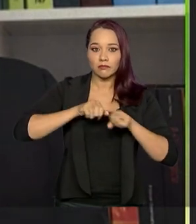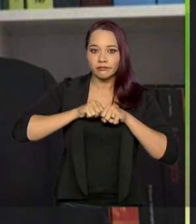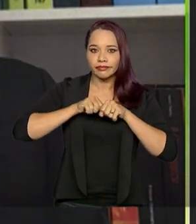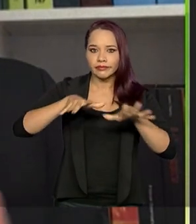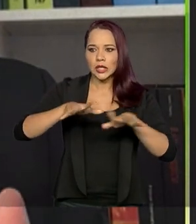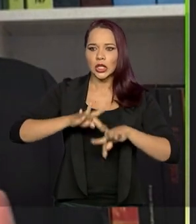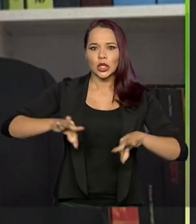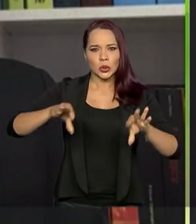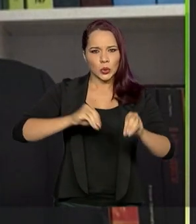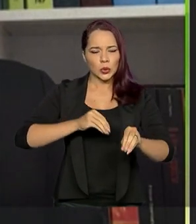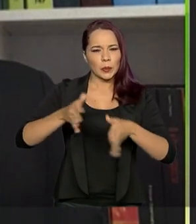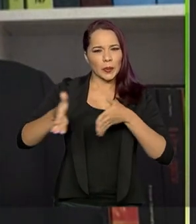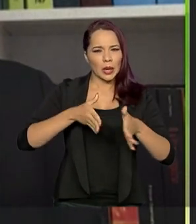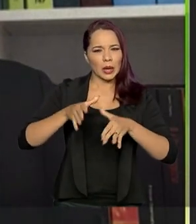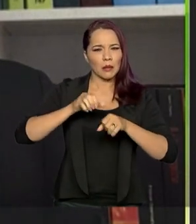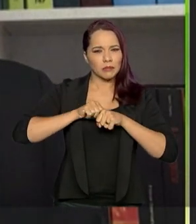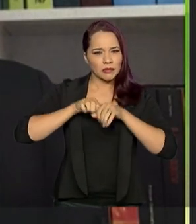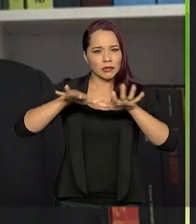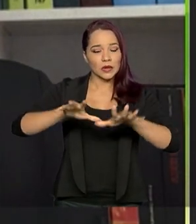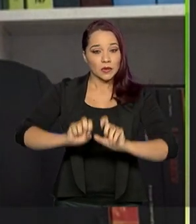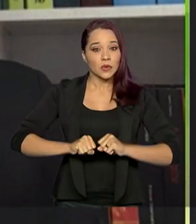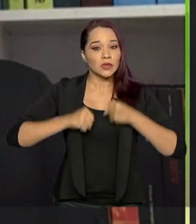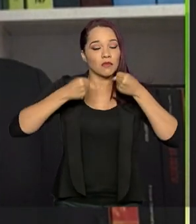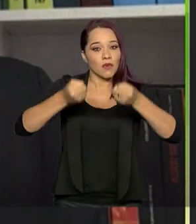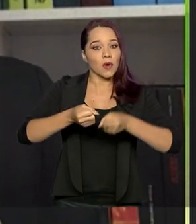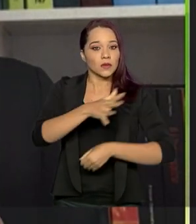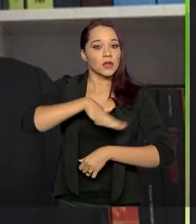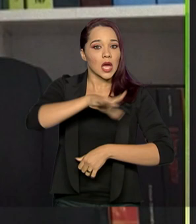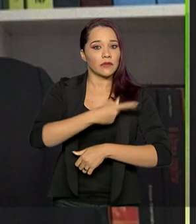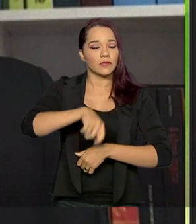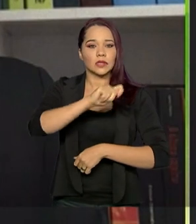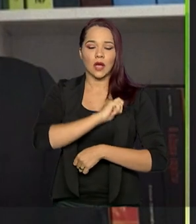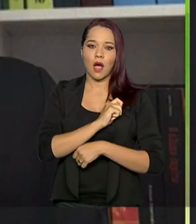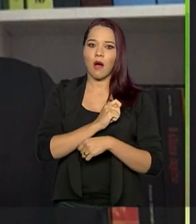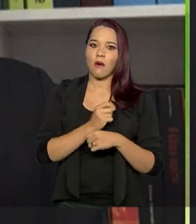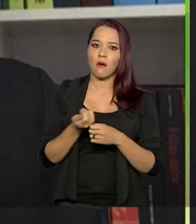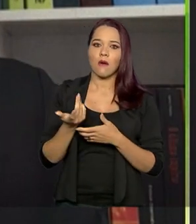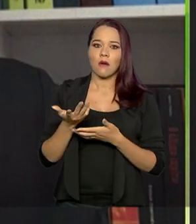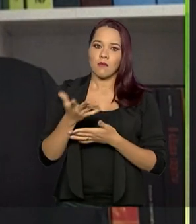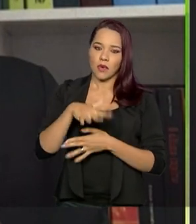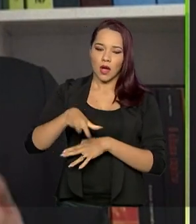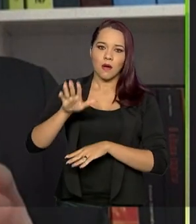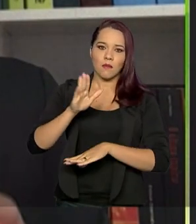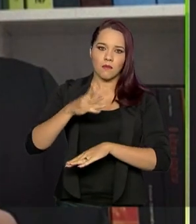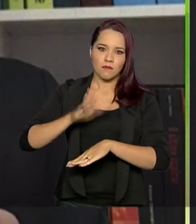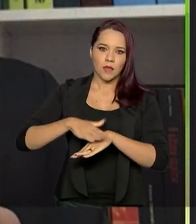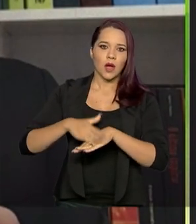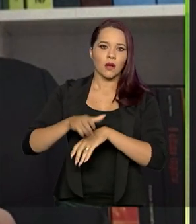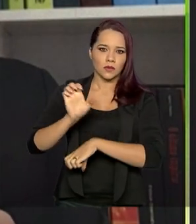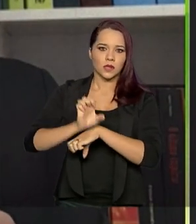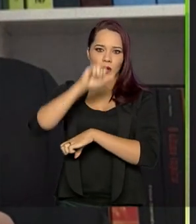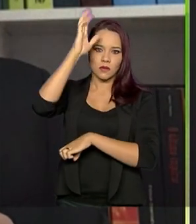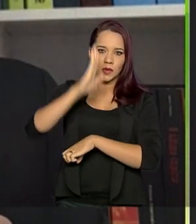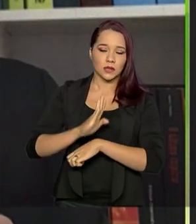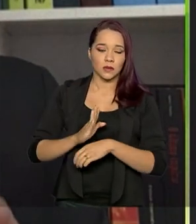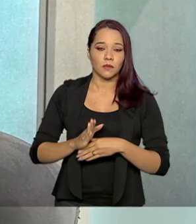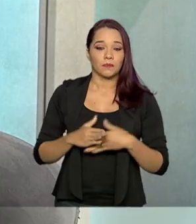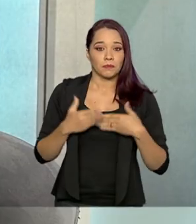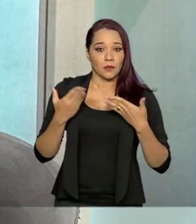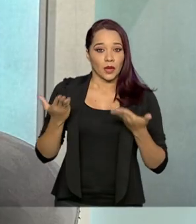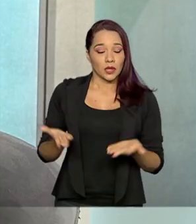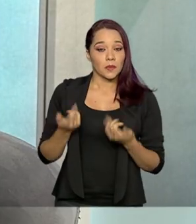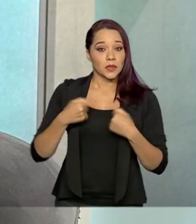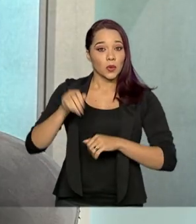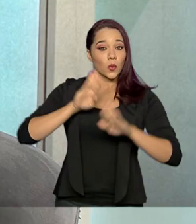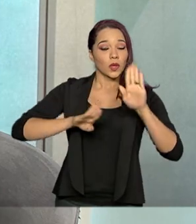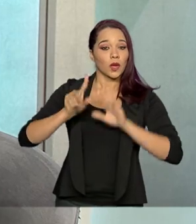questão da pandemia exigiu um esforço fiscal muito grande por parte do Estado brasileiro. E o que a gente tem que ter que tomar cuidado é